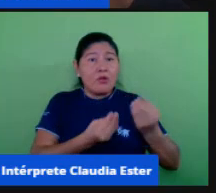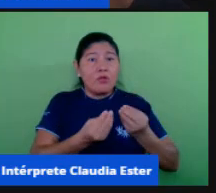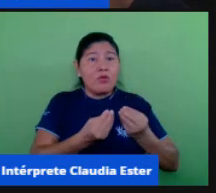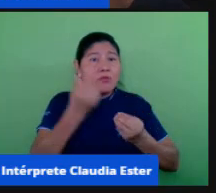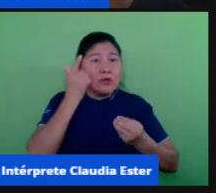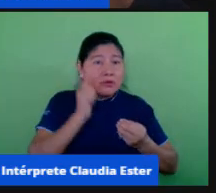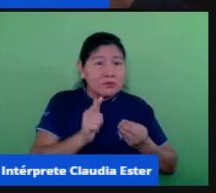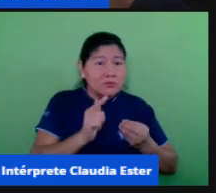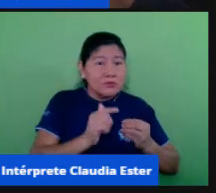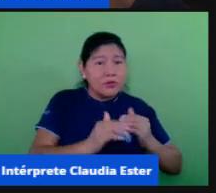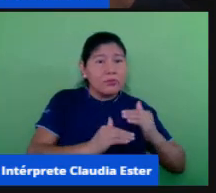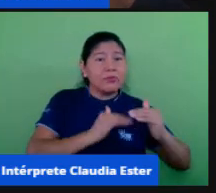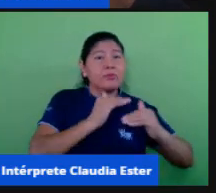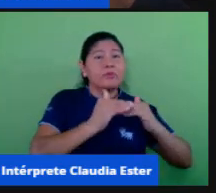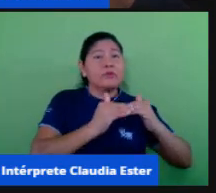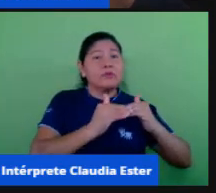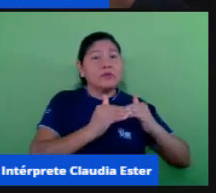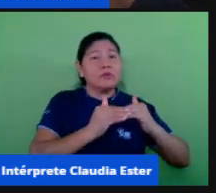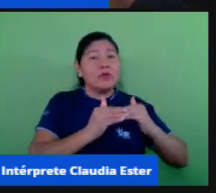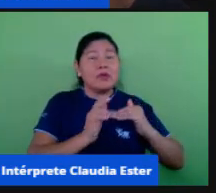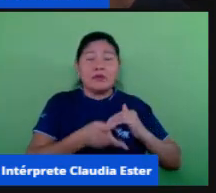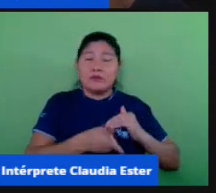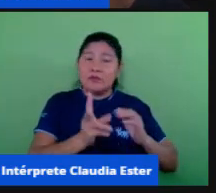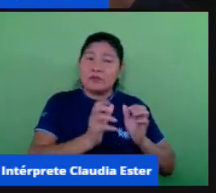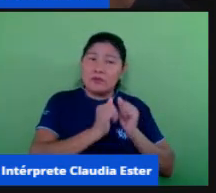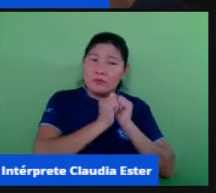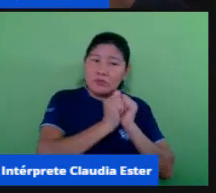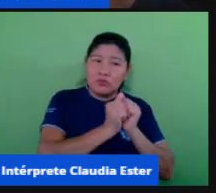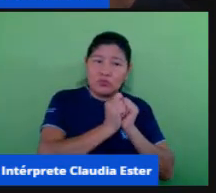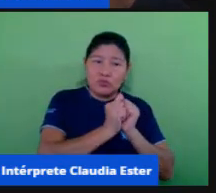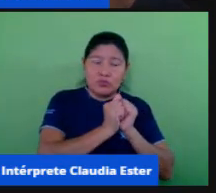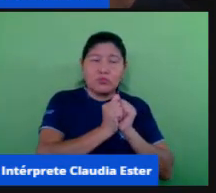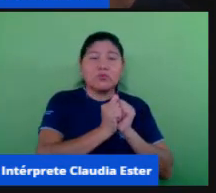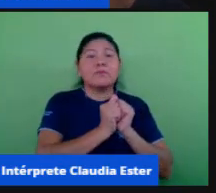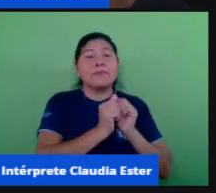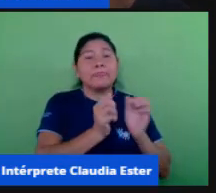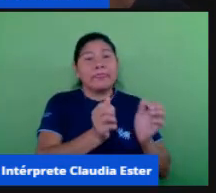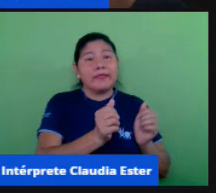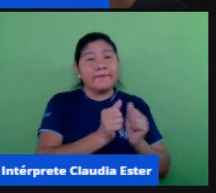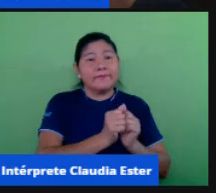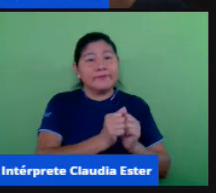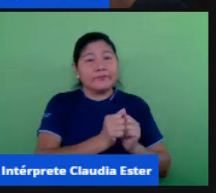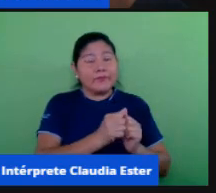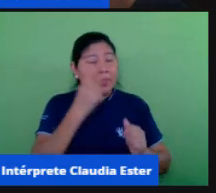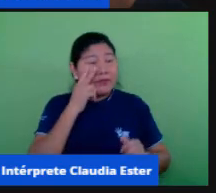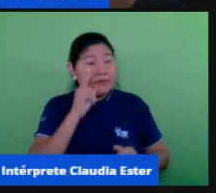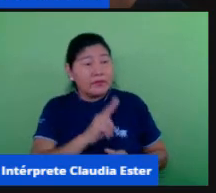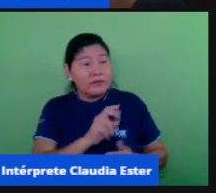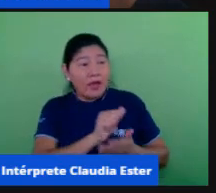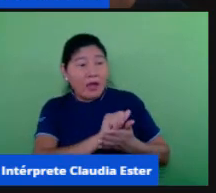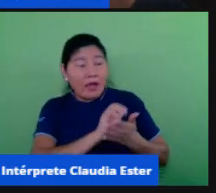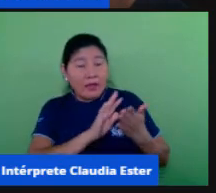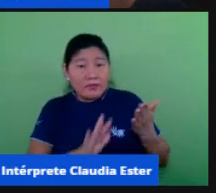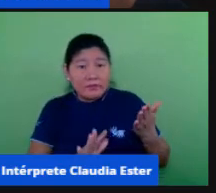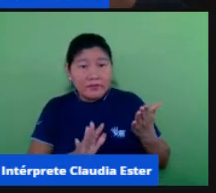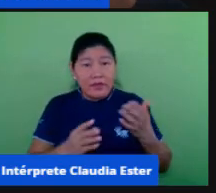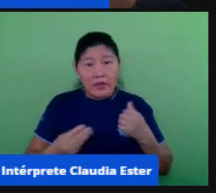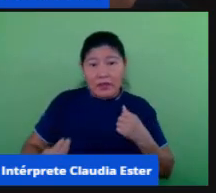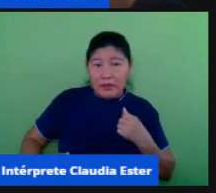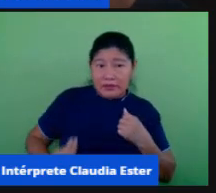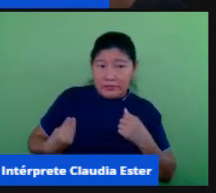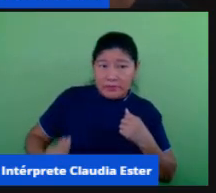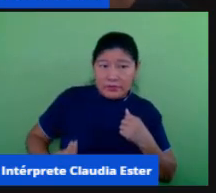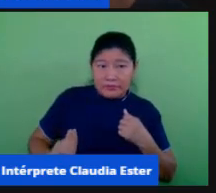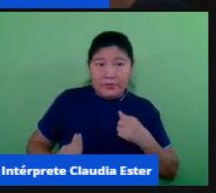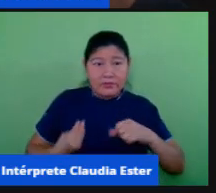tendo mediante o acompanhamento que tipo de acompanhamento acompanhamento das atividades acompanhamento da participação do grupo